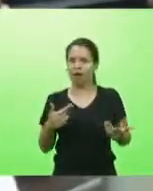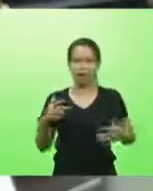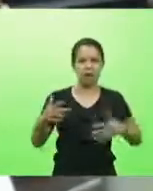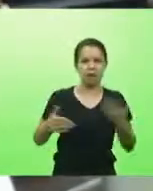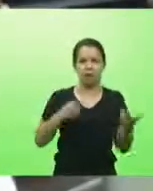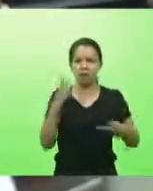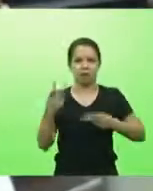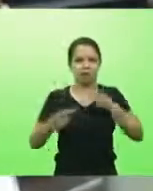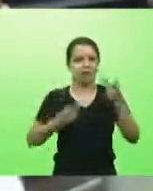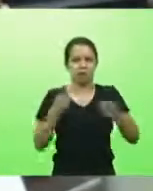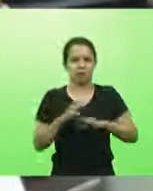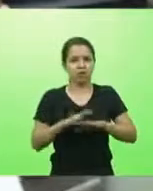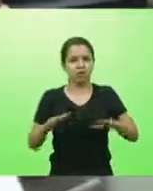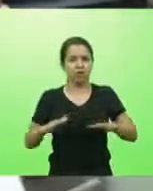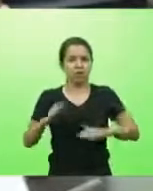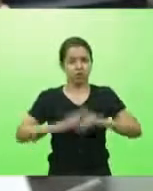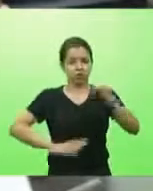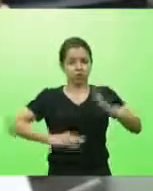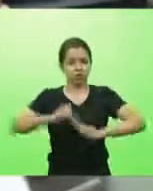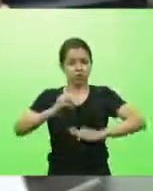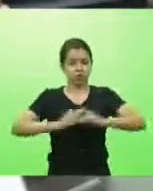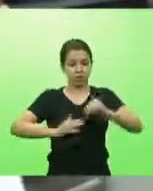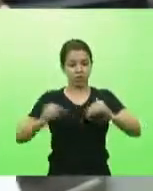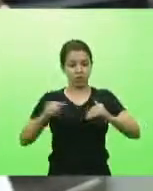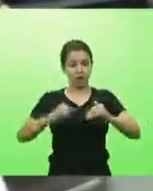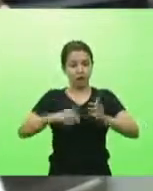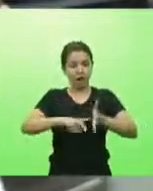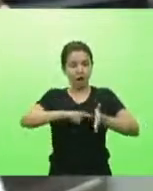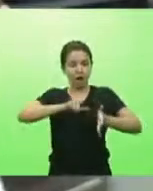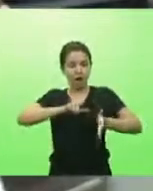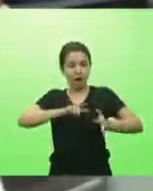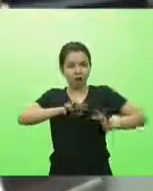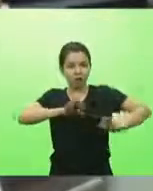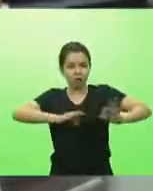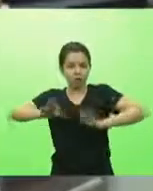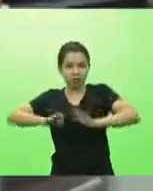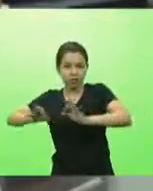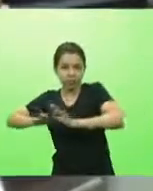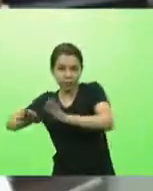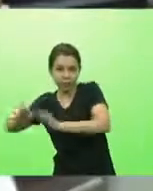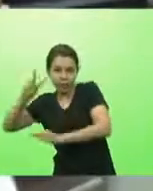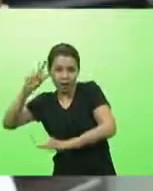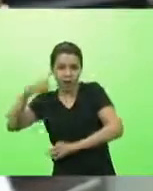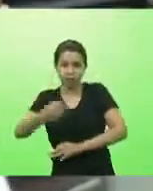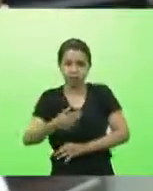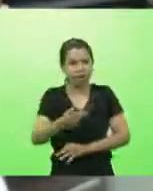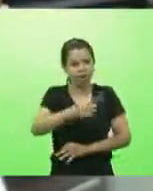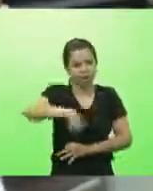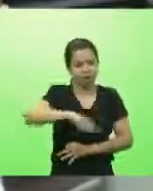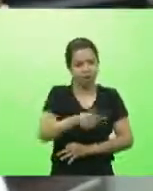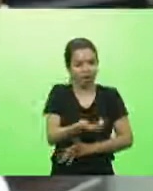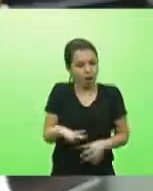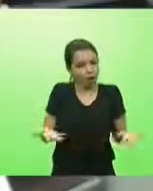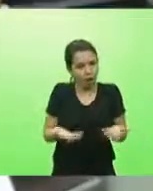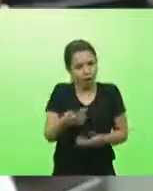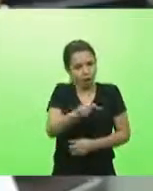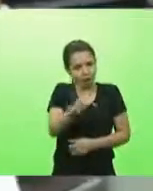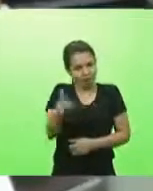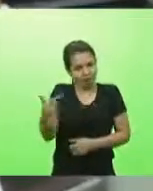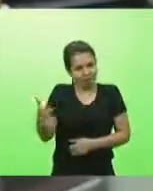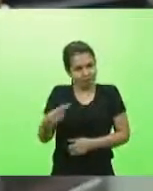porque ação ela antecipa ela planeja ela mostra resultado isso nós não estamos tendo nós estamos tendo sim